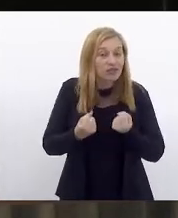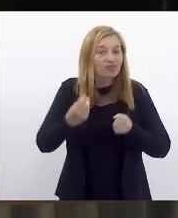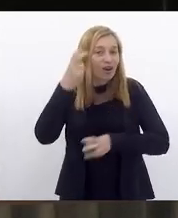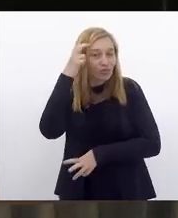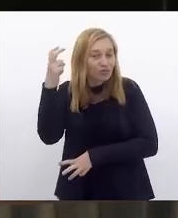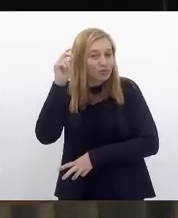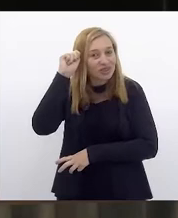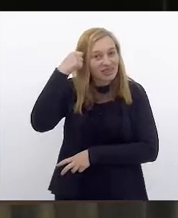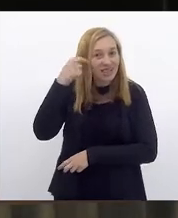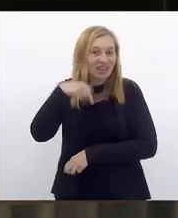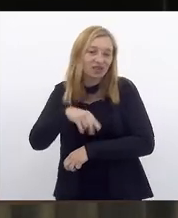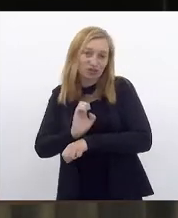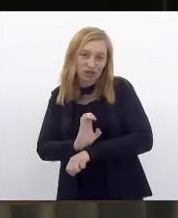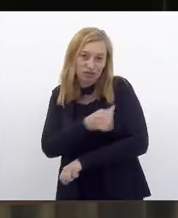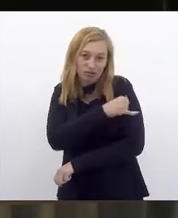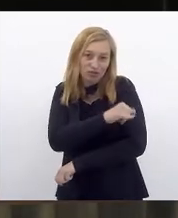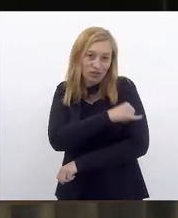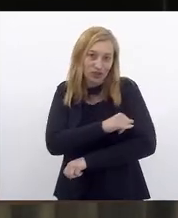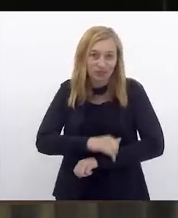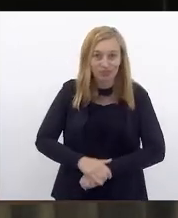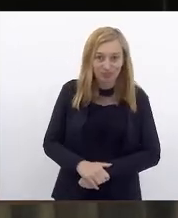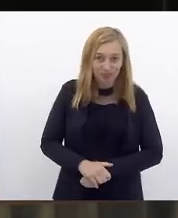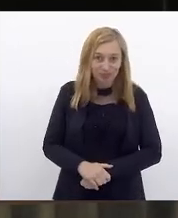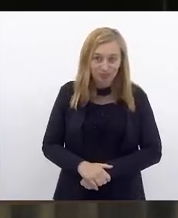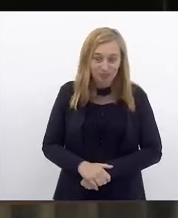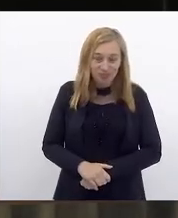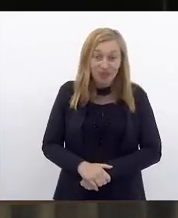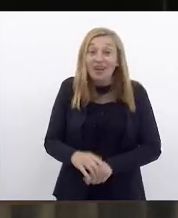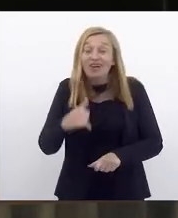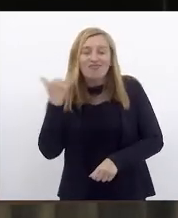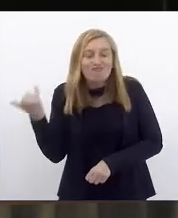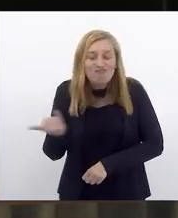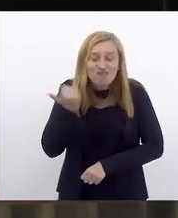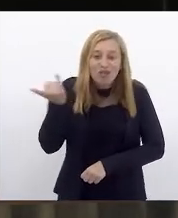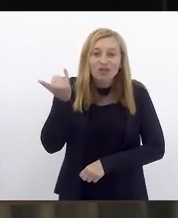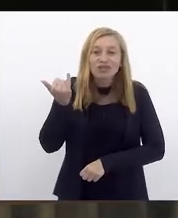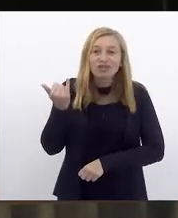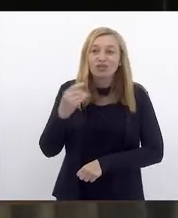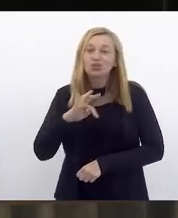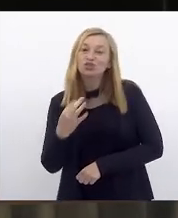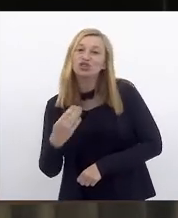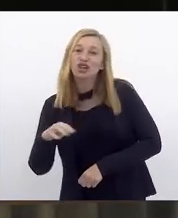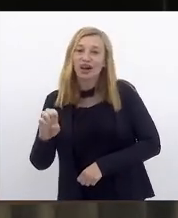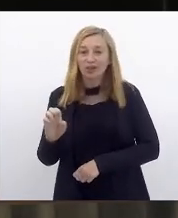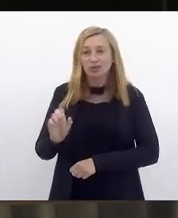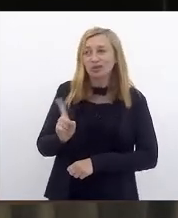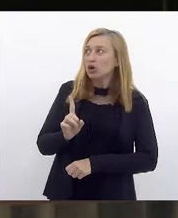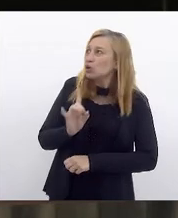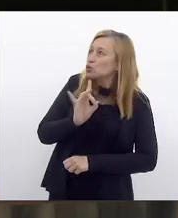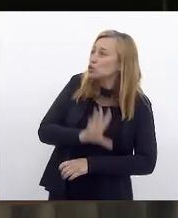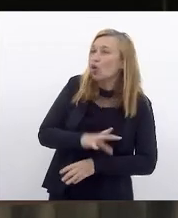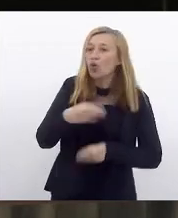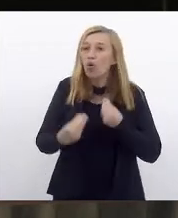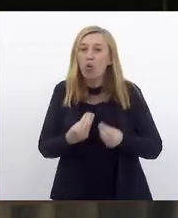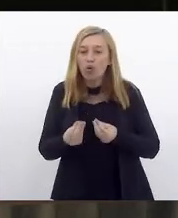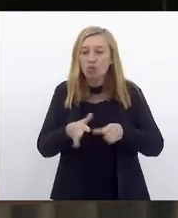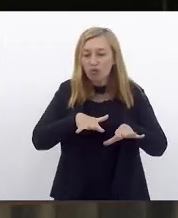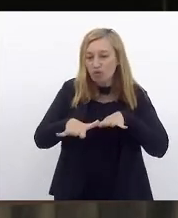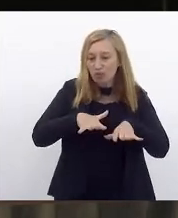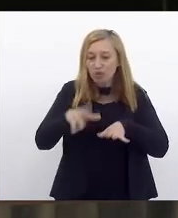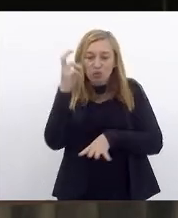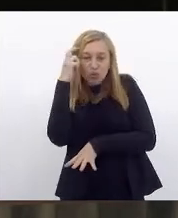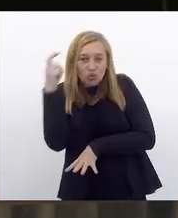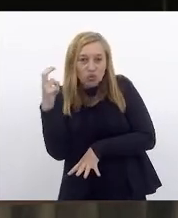cultura negra aqui no Estado do Rio de Janeiro. A importância do charme não só como movimento cultural,